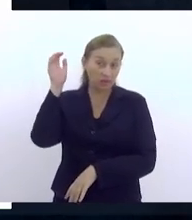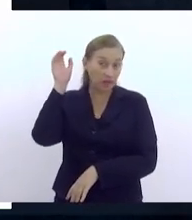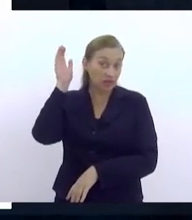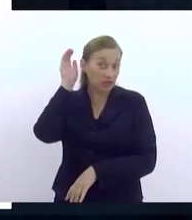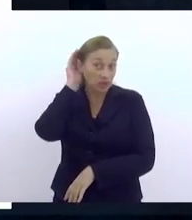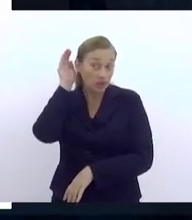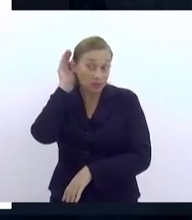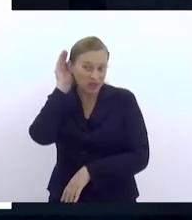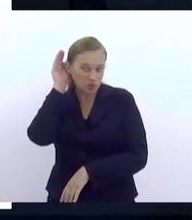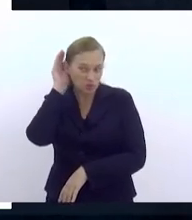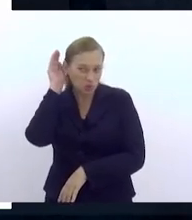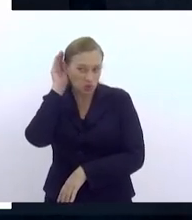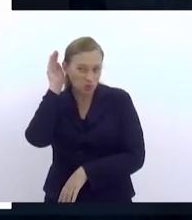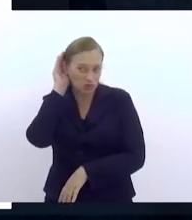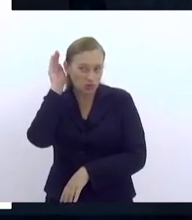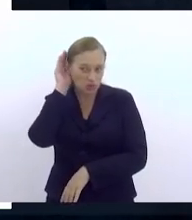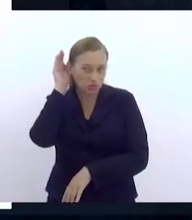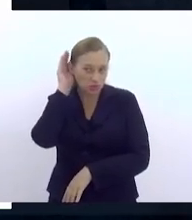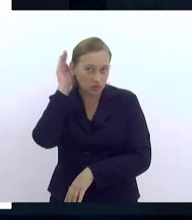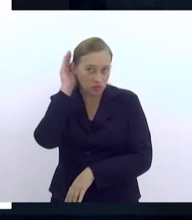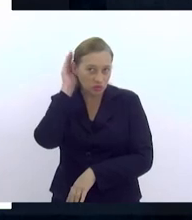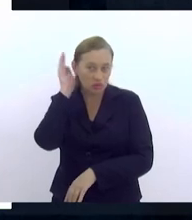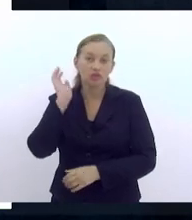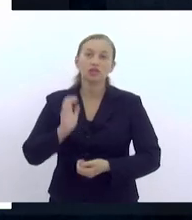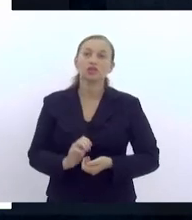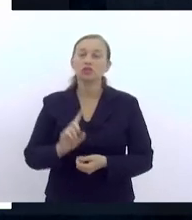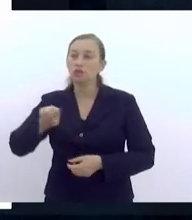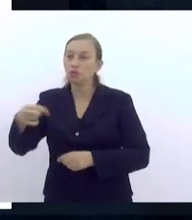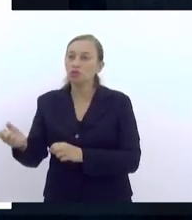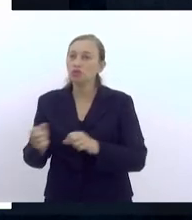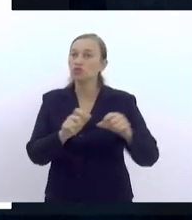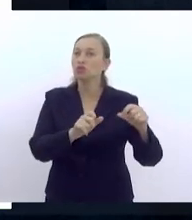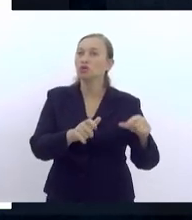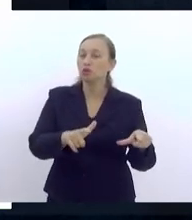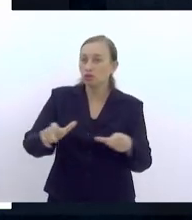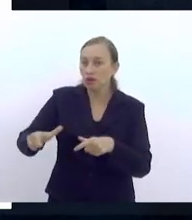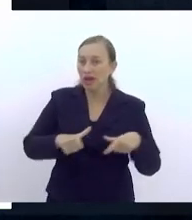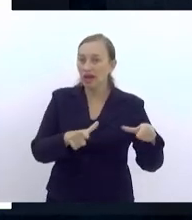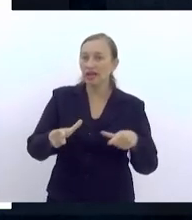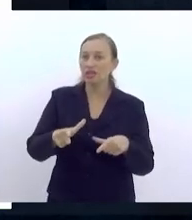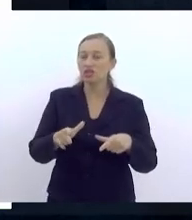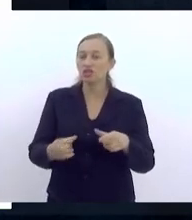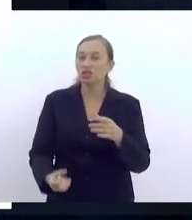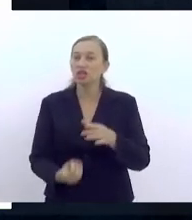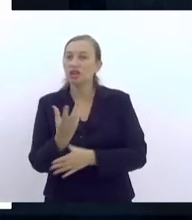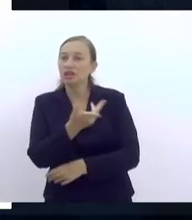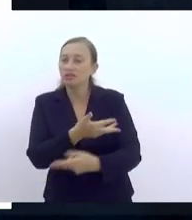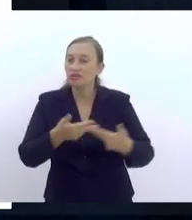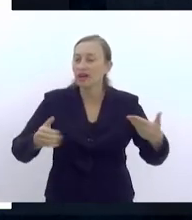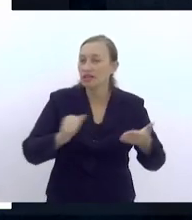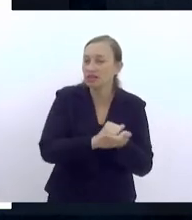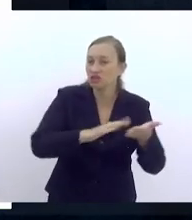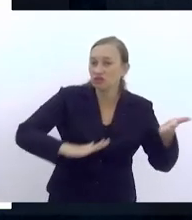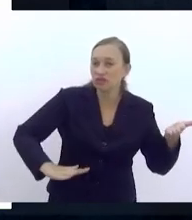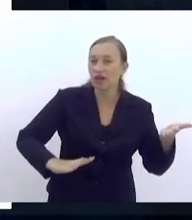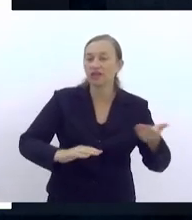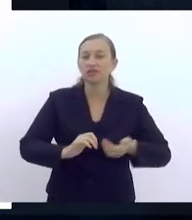de programas estaduais, implementando uma série de atividades